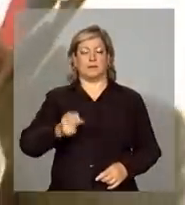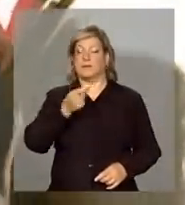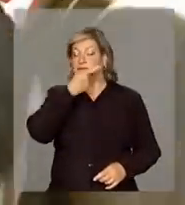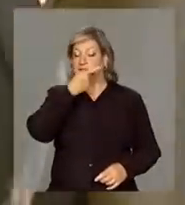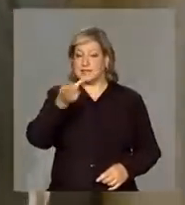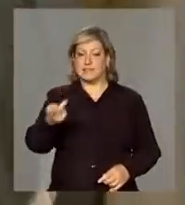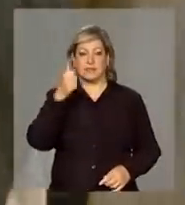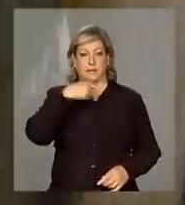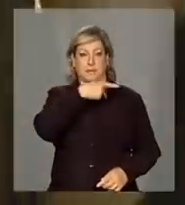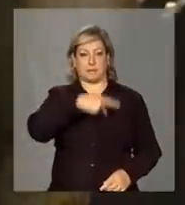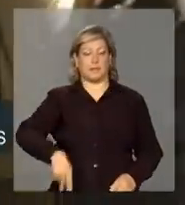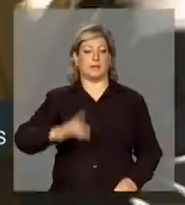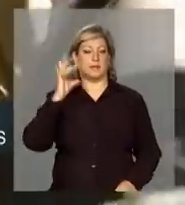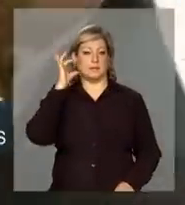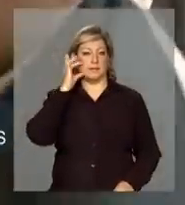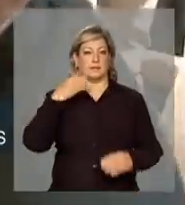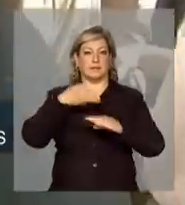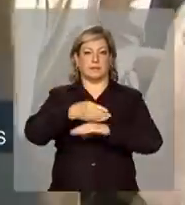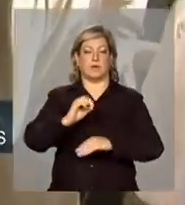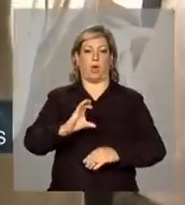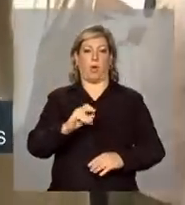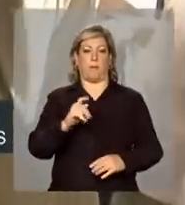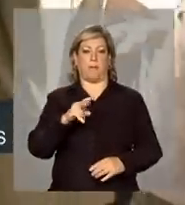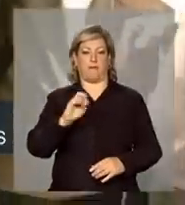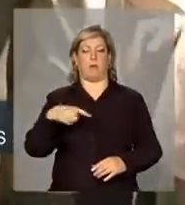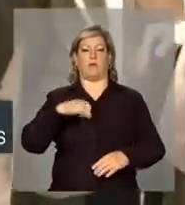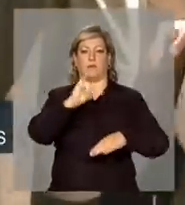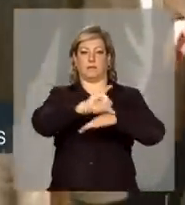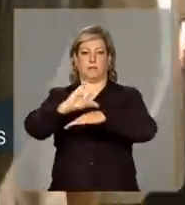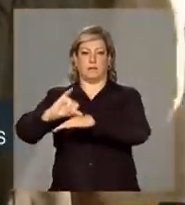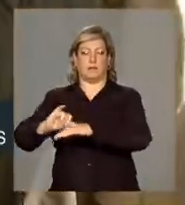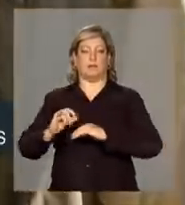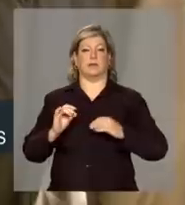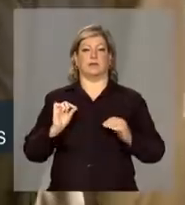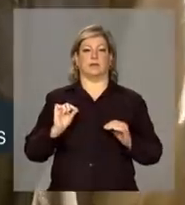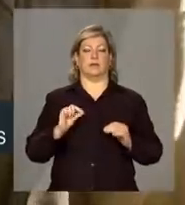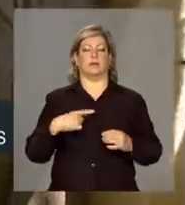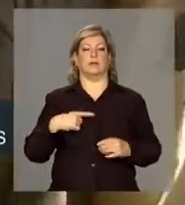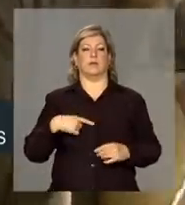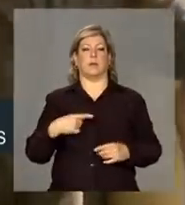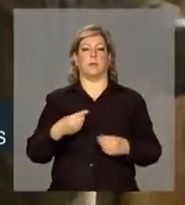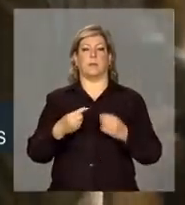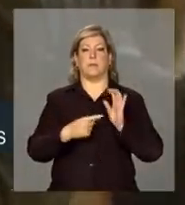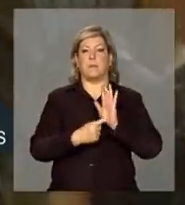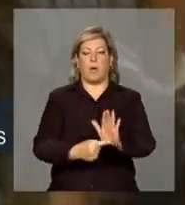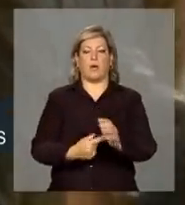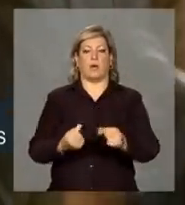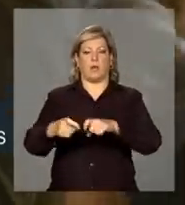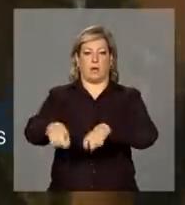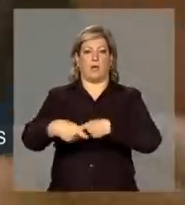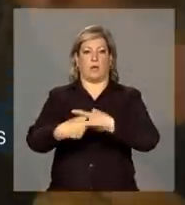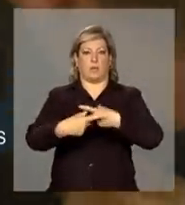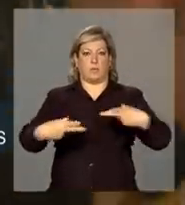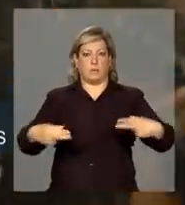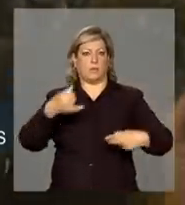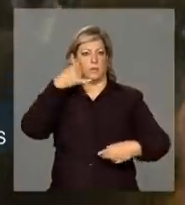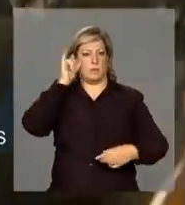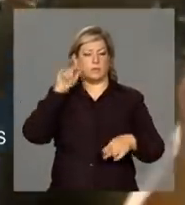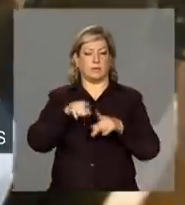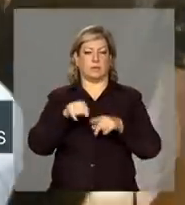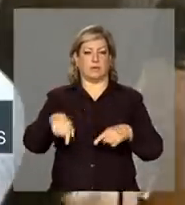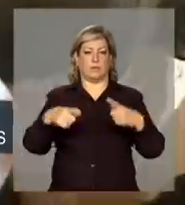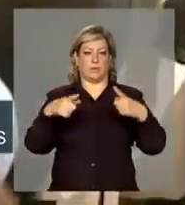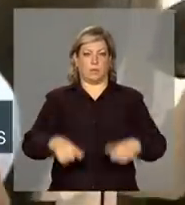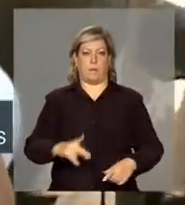Rousseff ao show rural Copavel, uma feira agropecuária que começou hoje em Cascavel no Paraná.